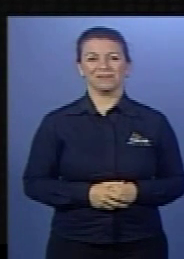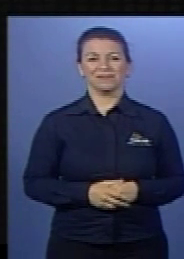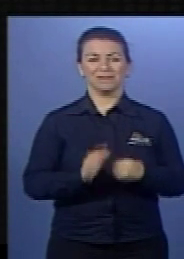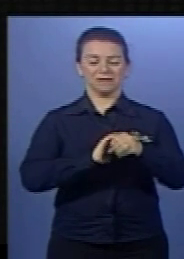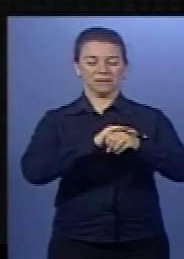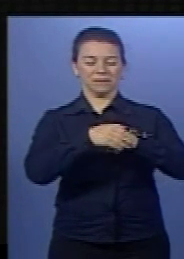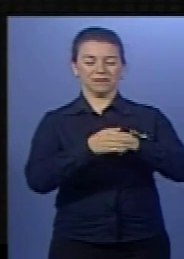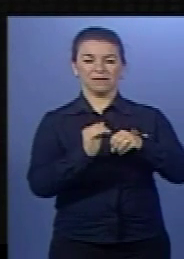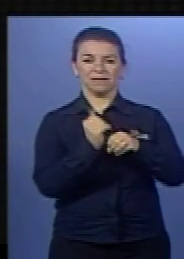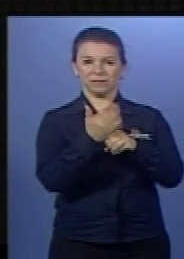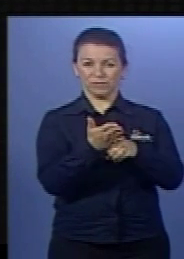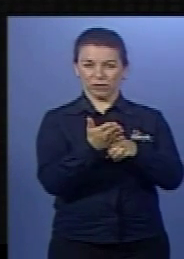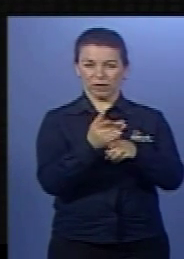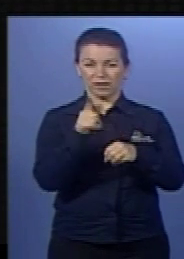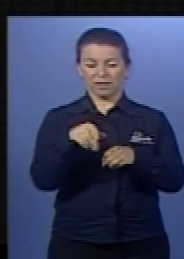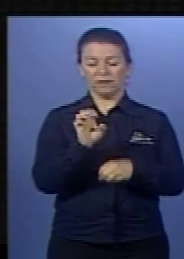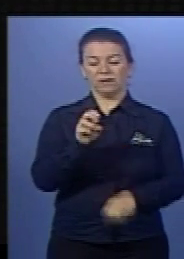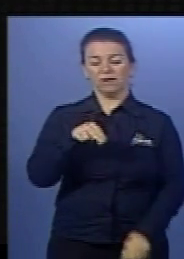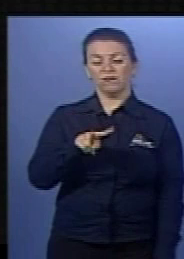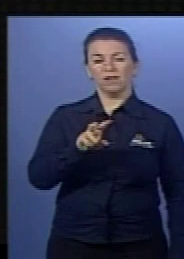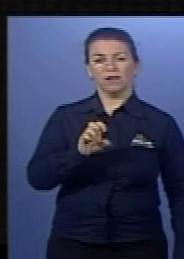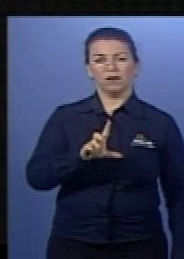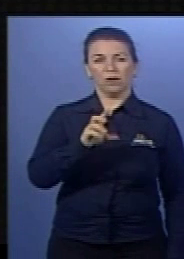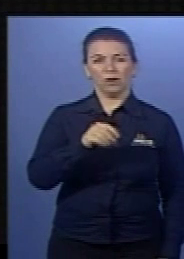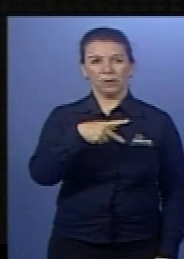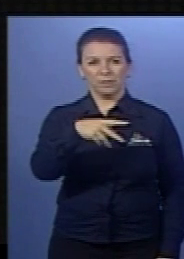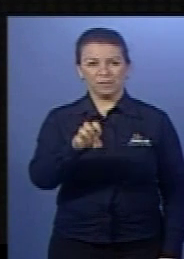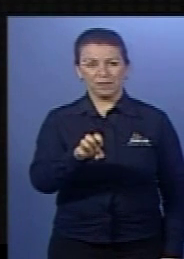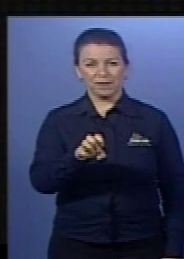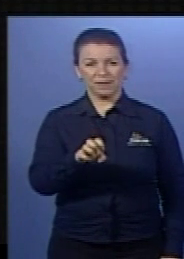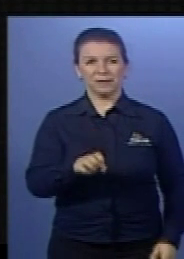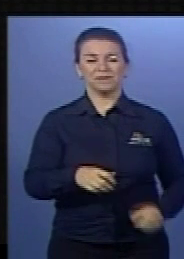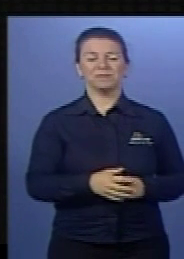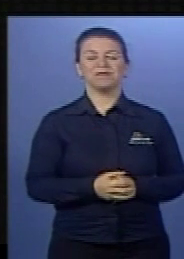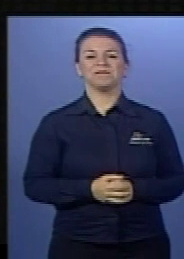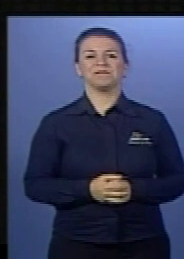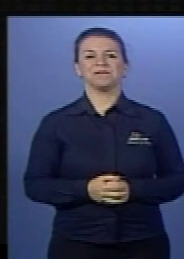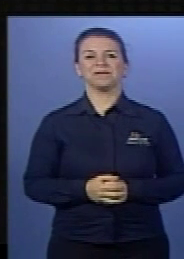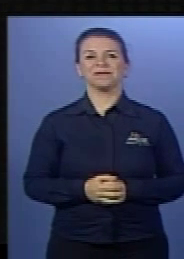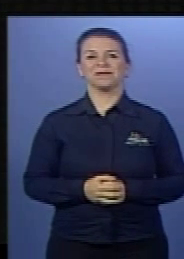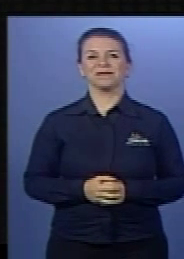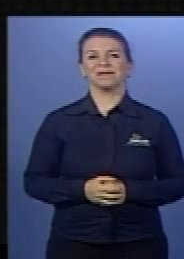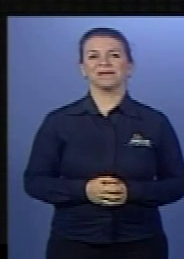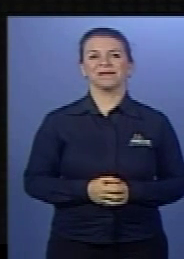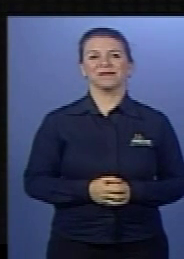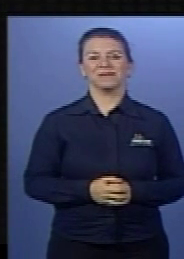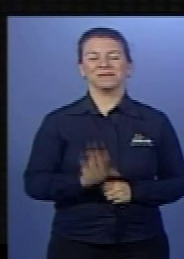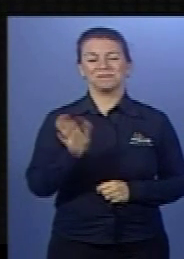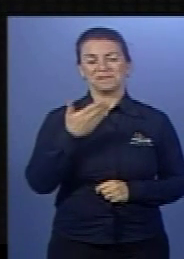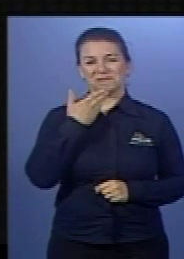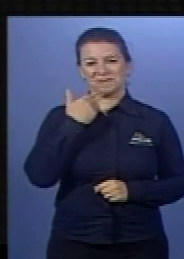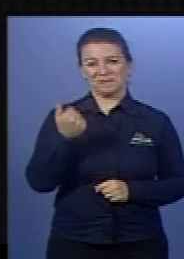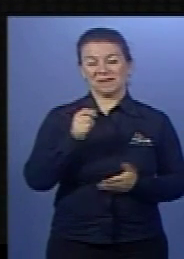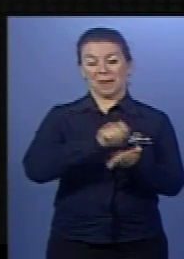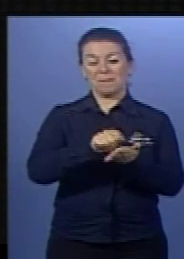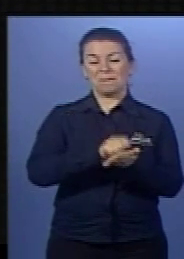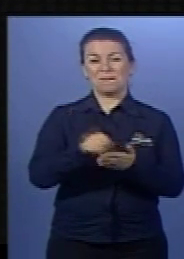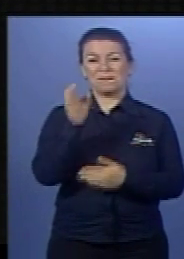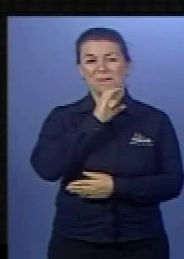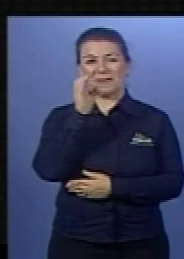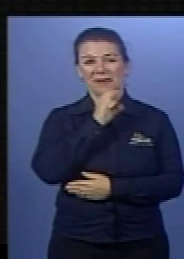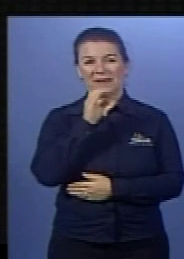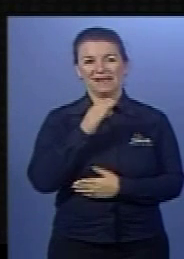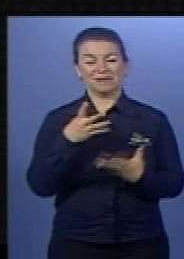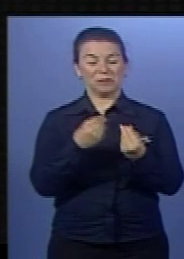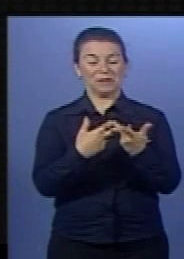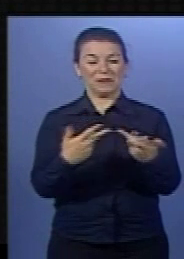externa recebe o nome de envelope. Agora melhorou, hein? Agora melhorou. Ah, beleza. Agora está legido. a pressa, né, Marlos? A gente quer falar